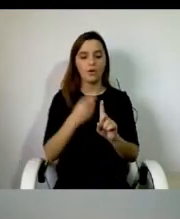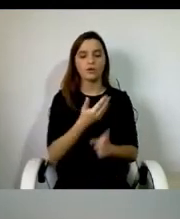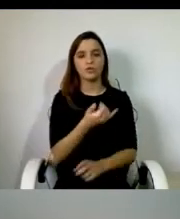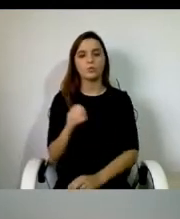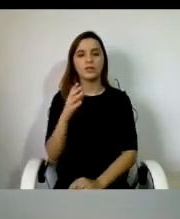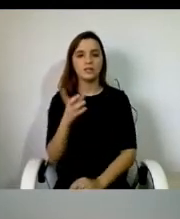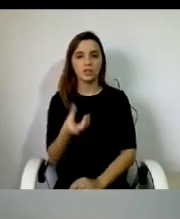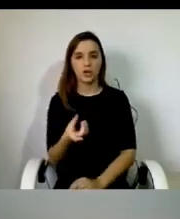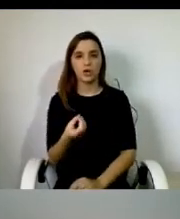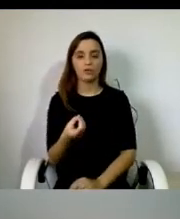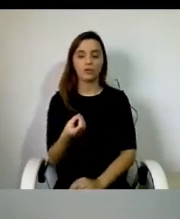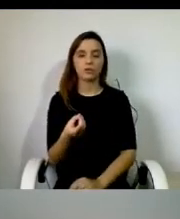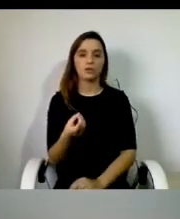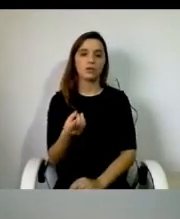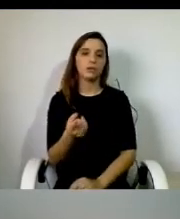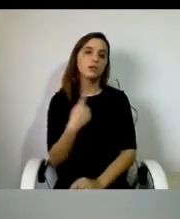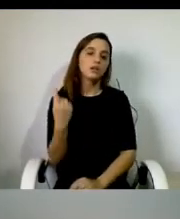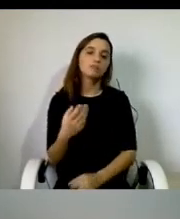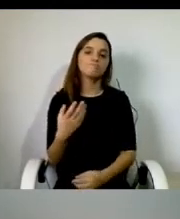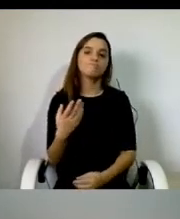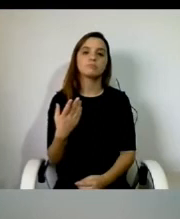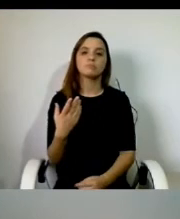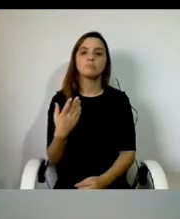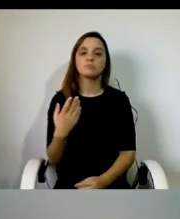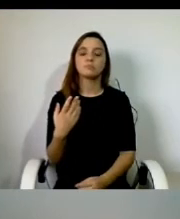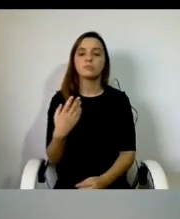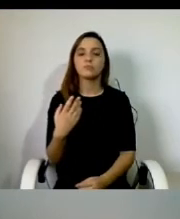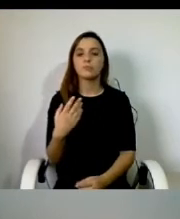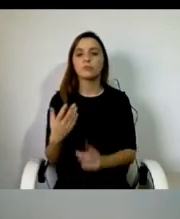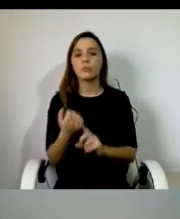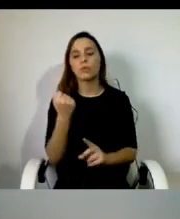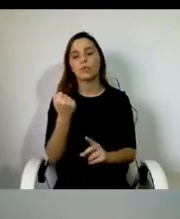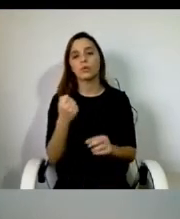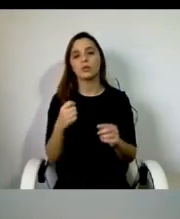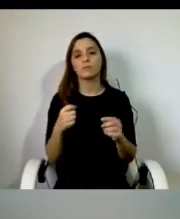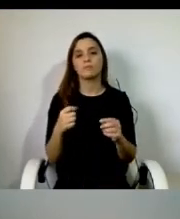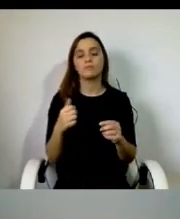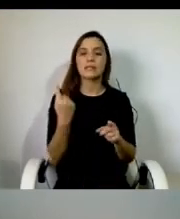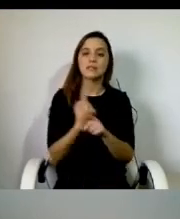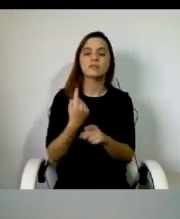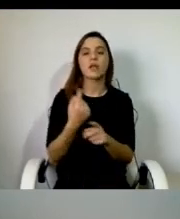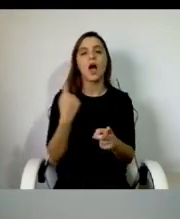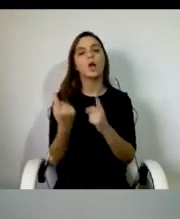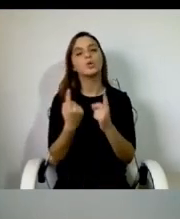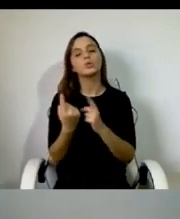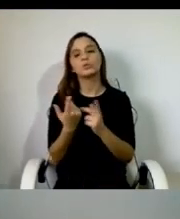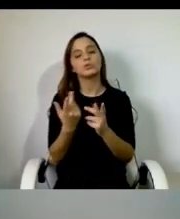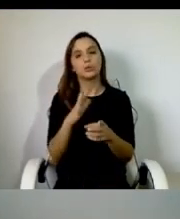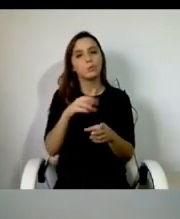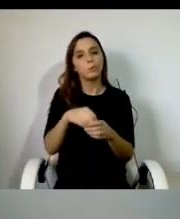aqui alguns serviços que não puderam ser enquadrados no